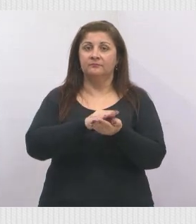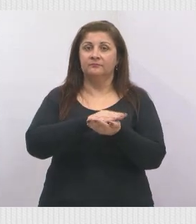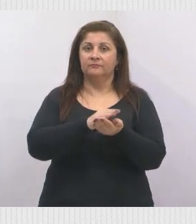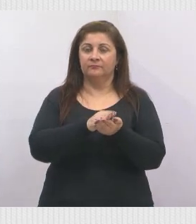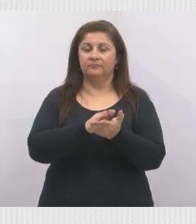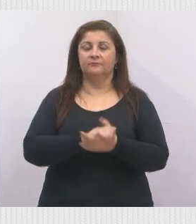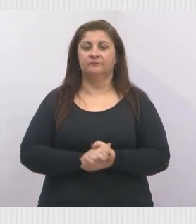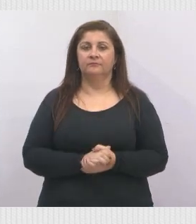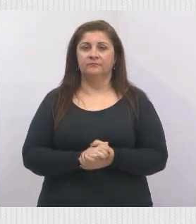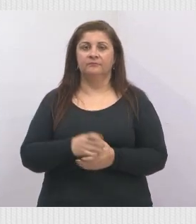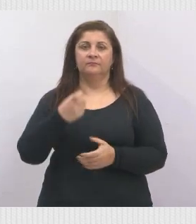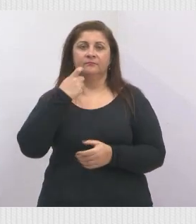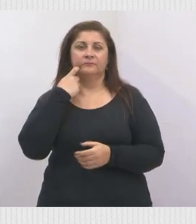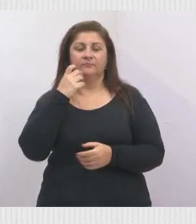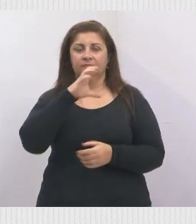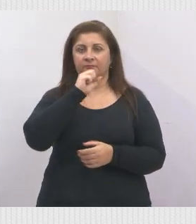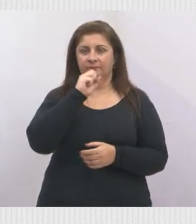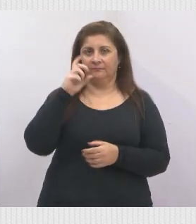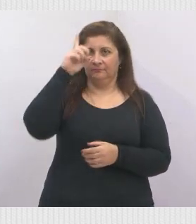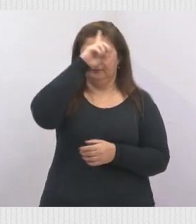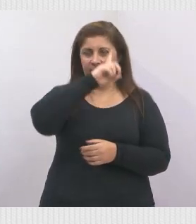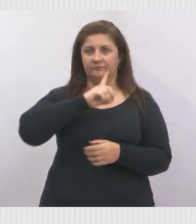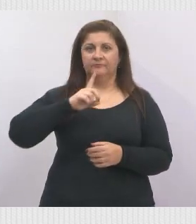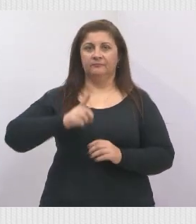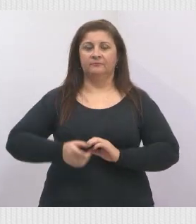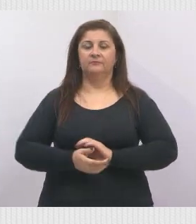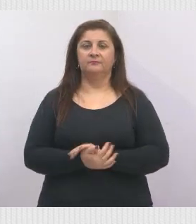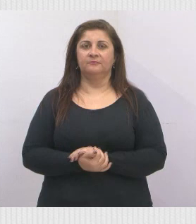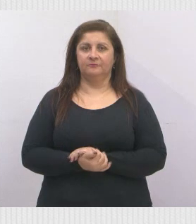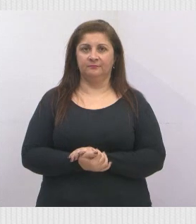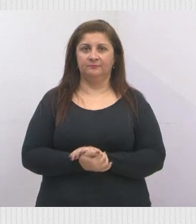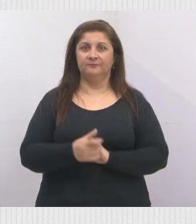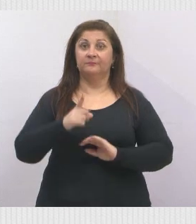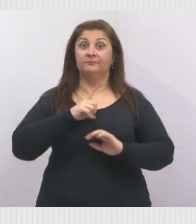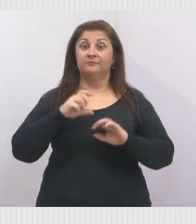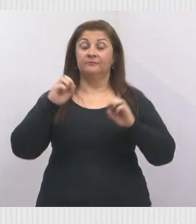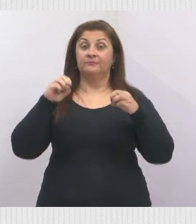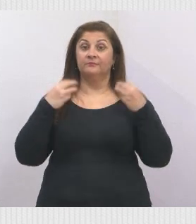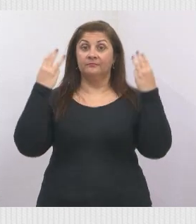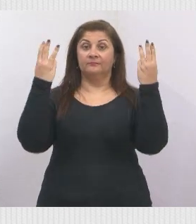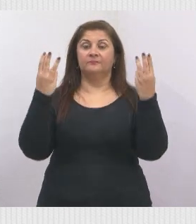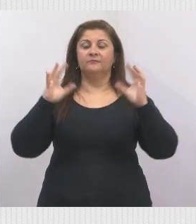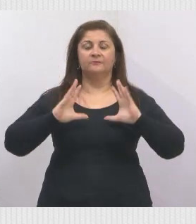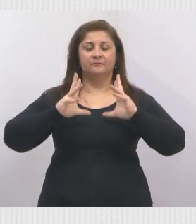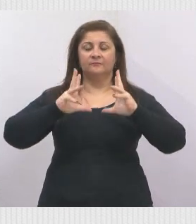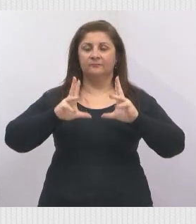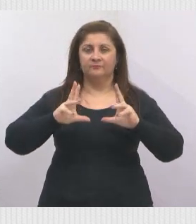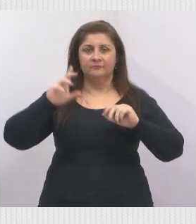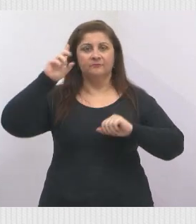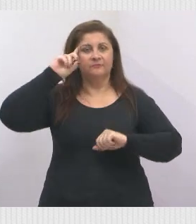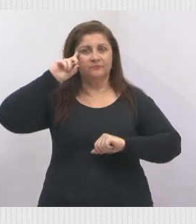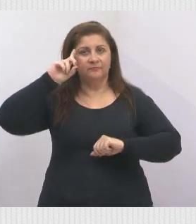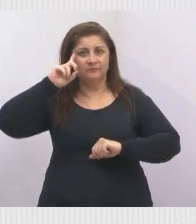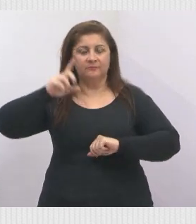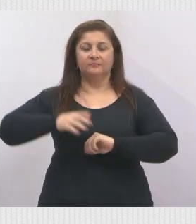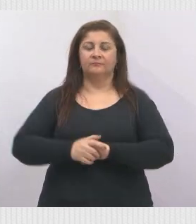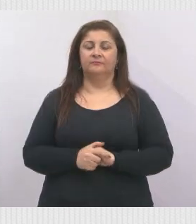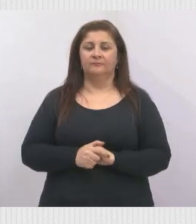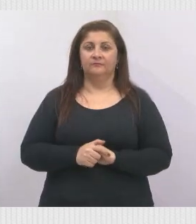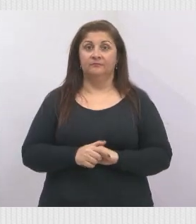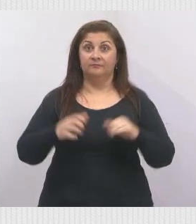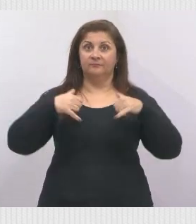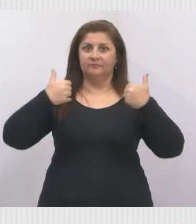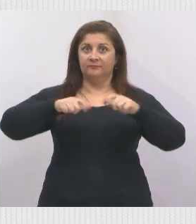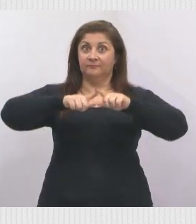sexta, sábado e domingo. Terá shows todos esses dias, será um grande